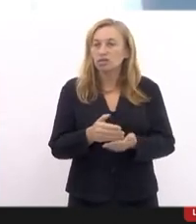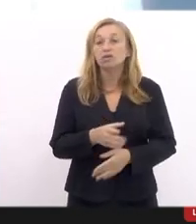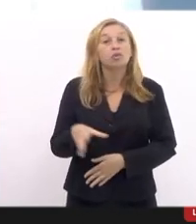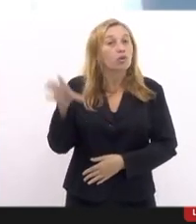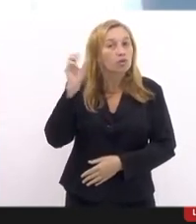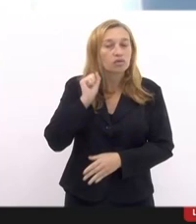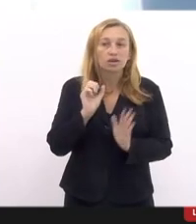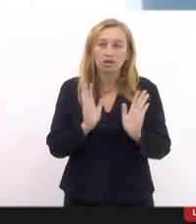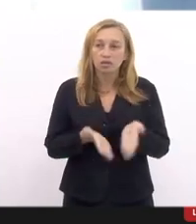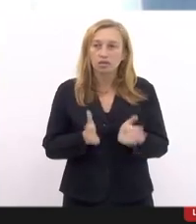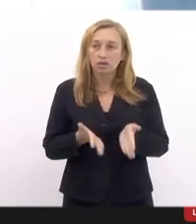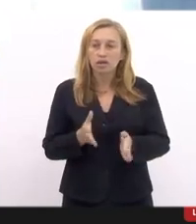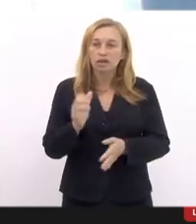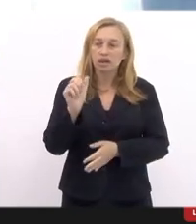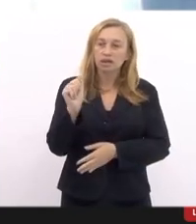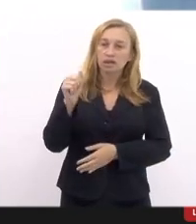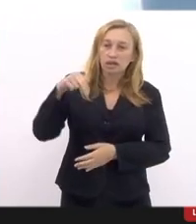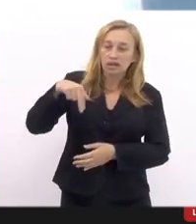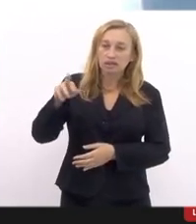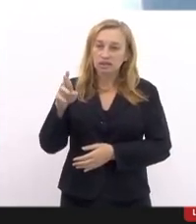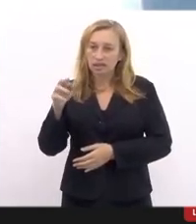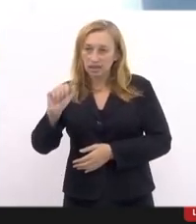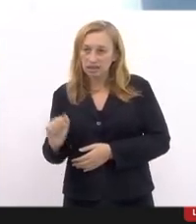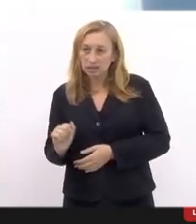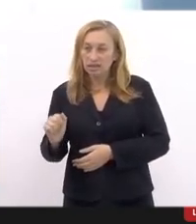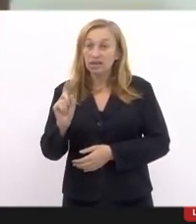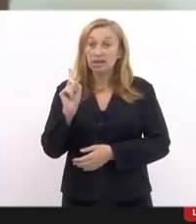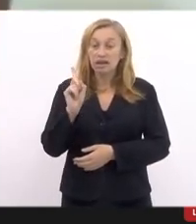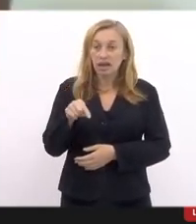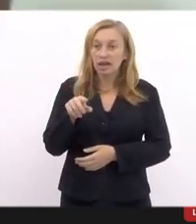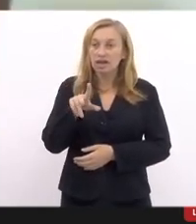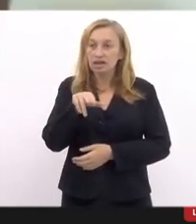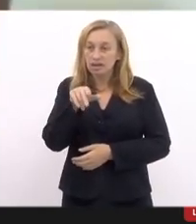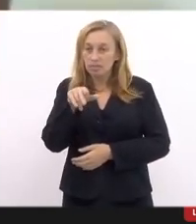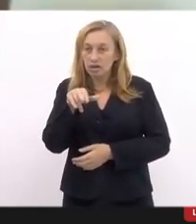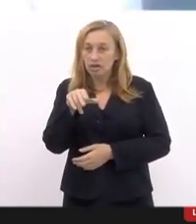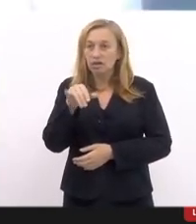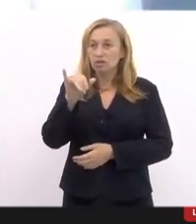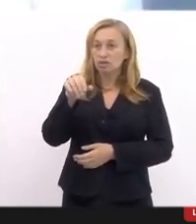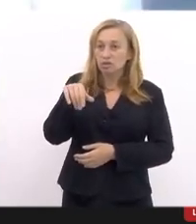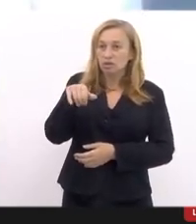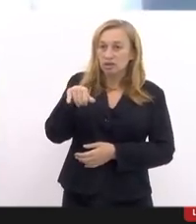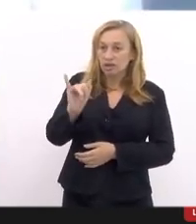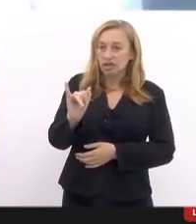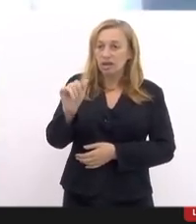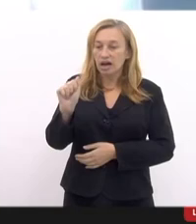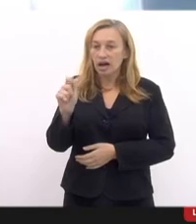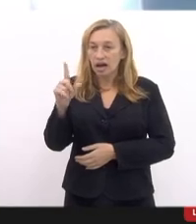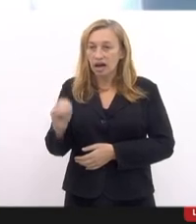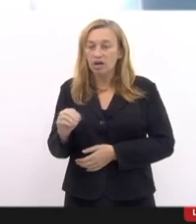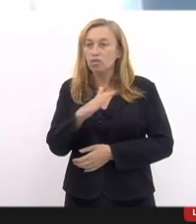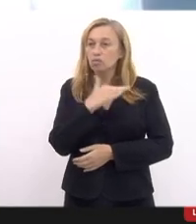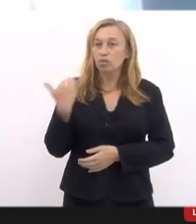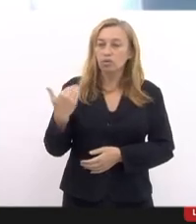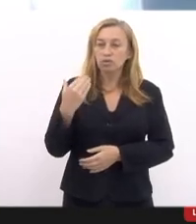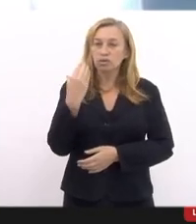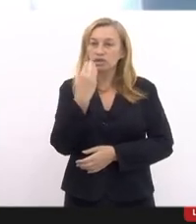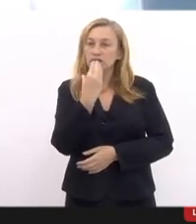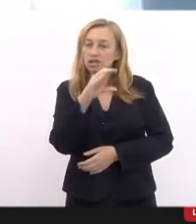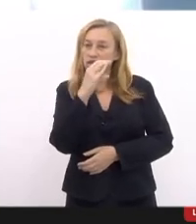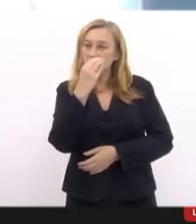ouvir, então, a Andresa, que é irmã do Iago, assassinado em Niterói,